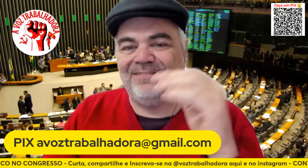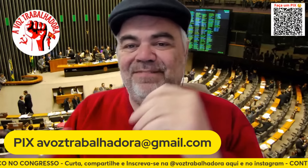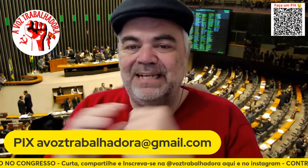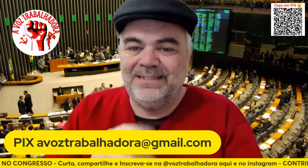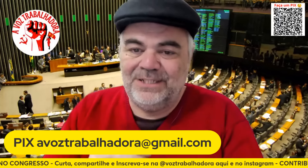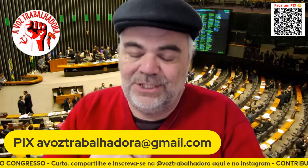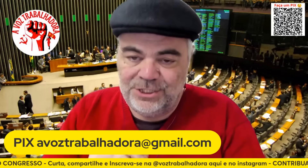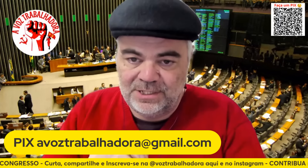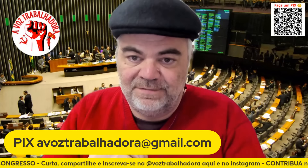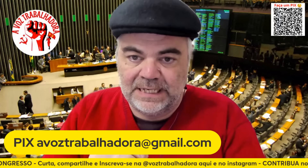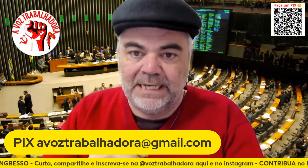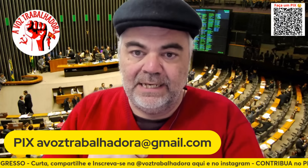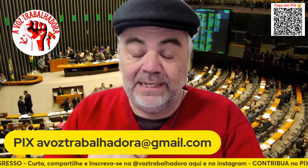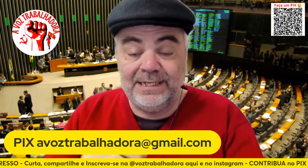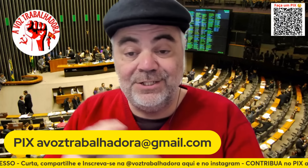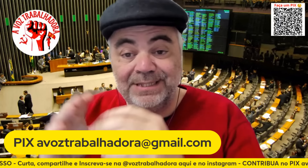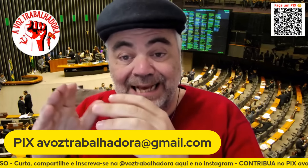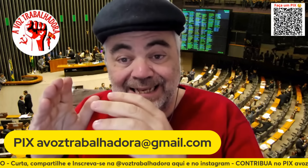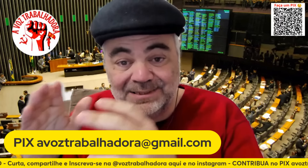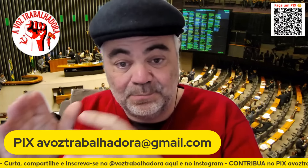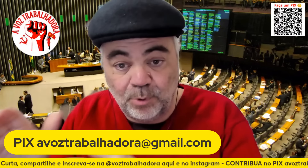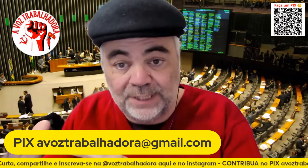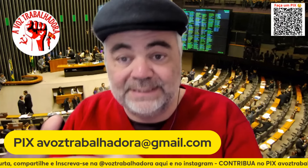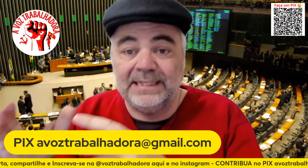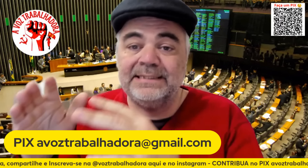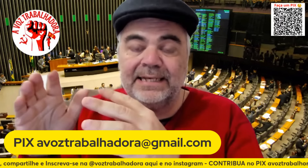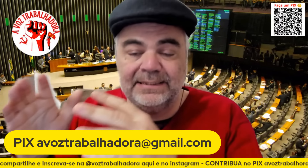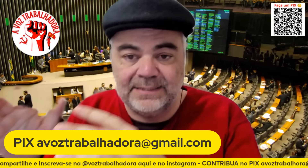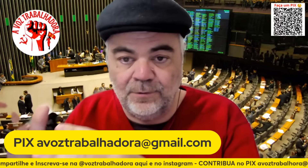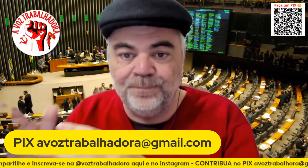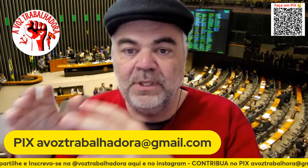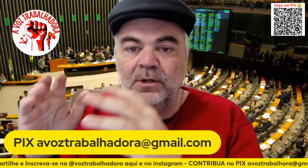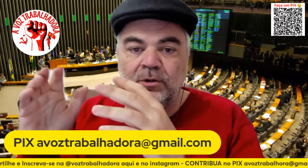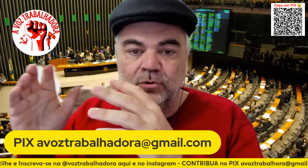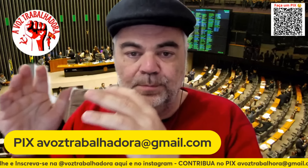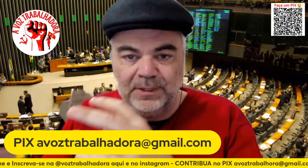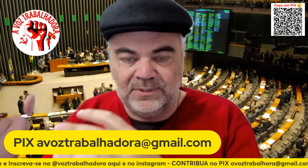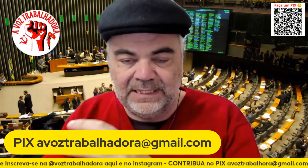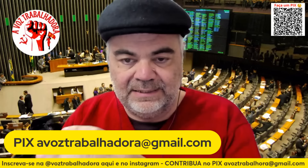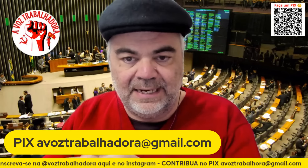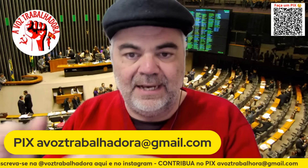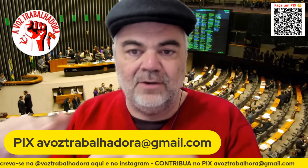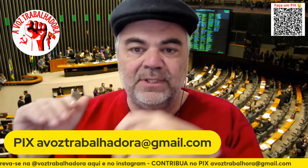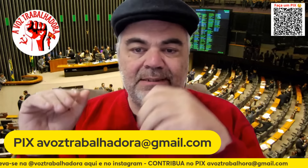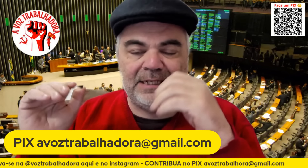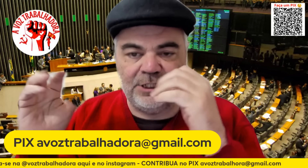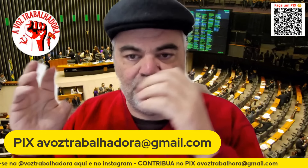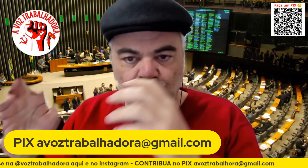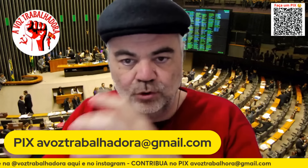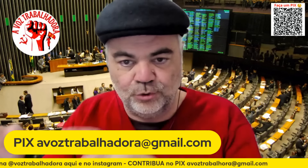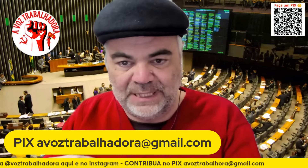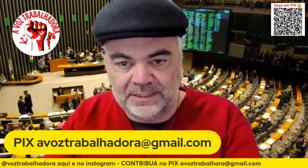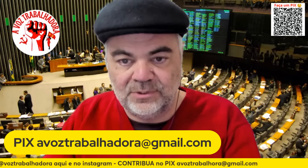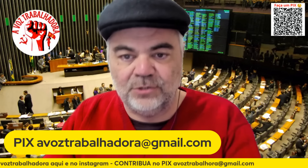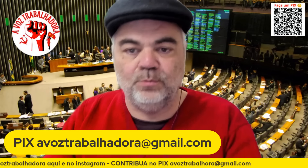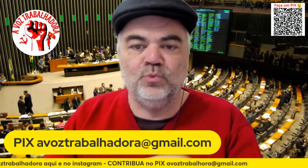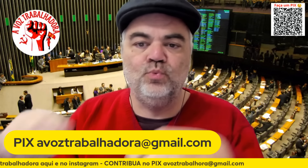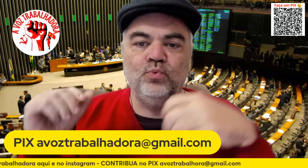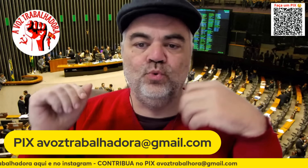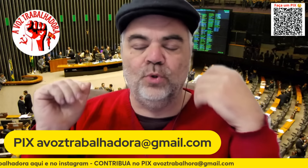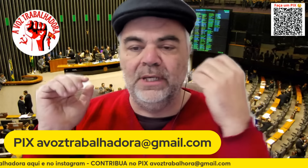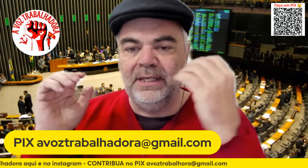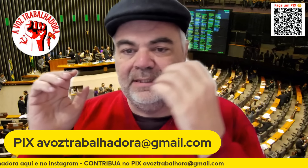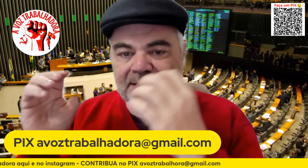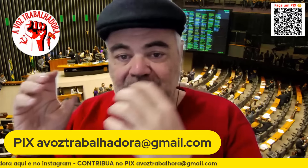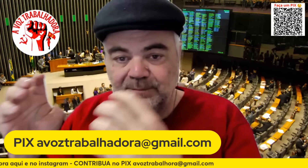Perfeita a fala da Gendira Feghali. Além de dar resposta a essa questão do Banco Central, da taxa de juros mais alta do